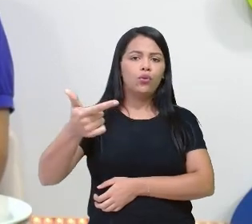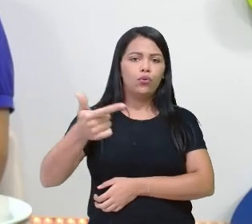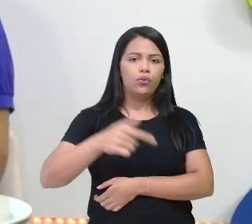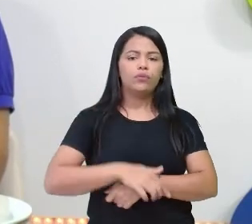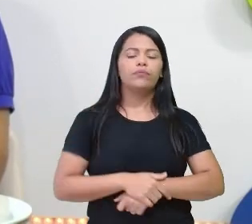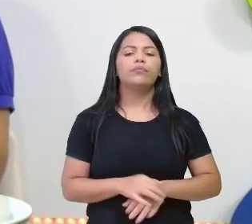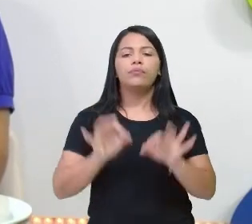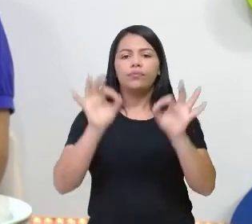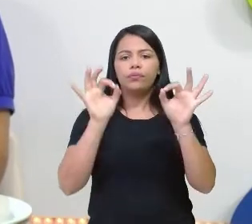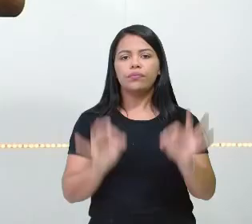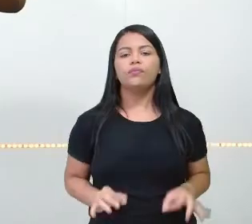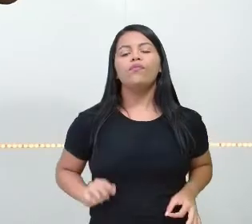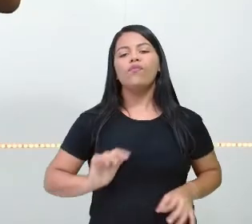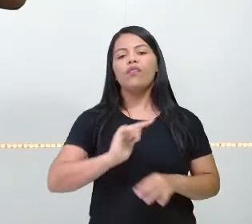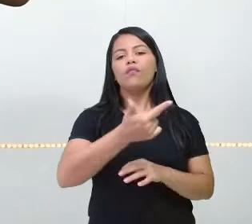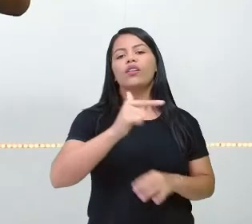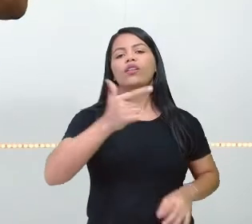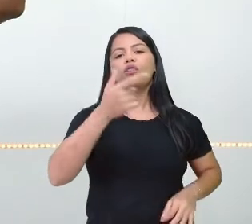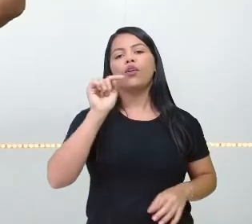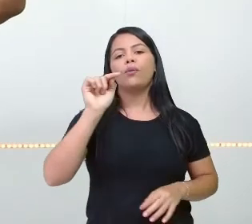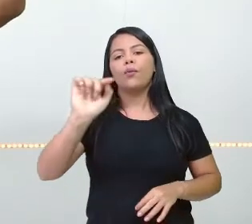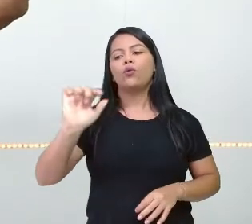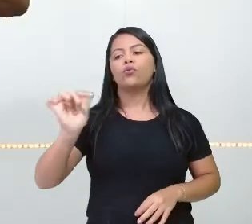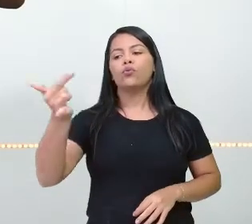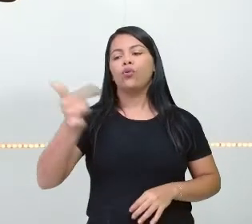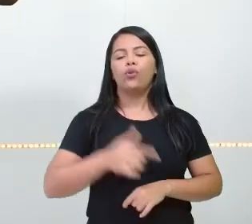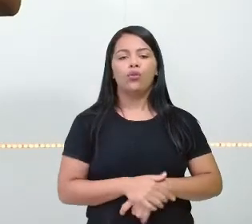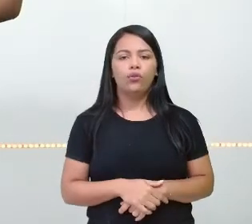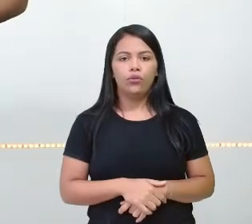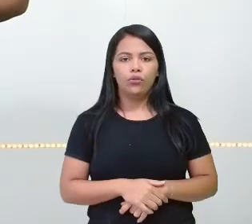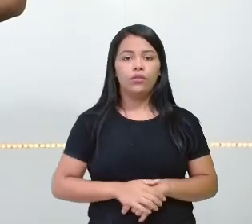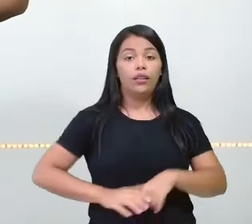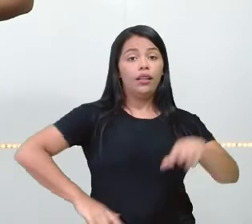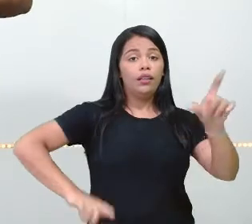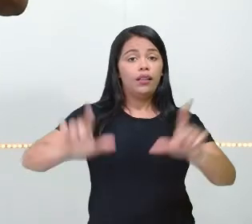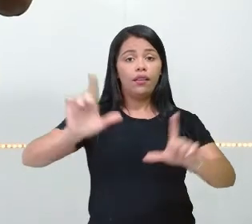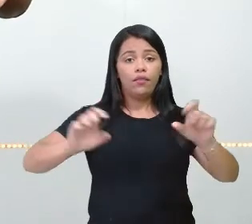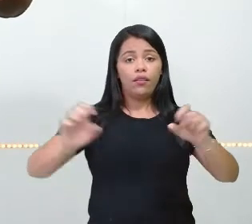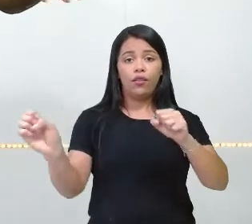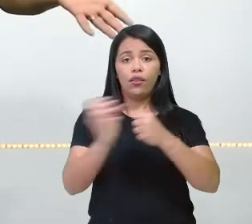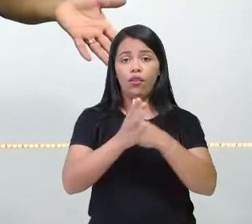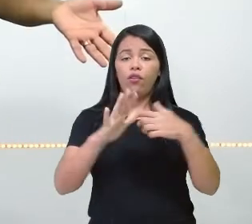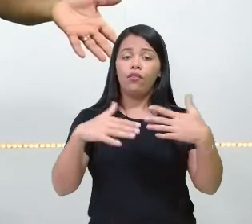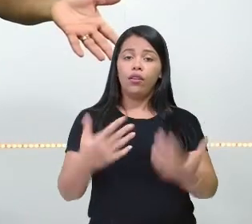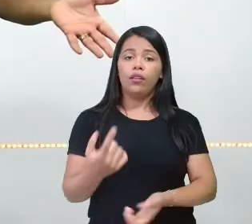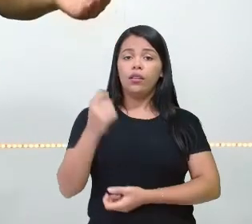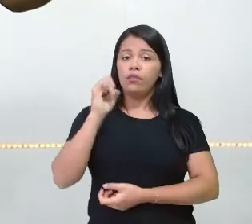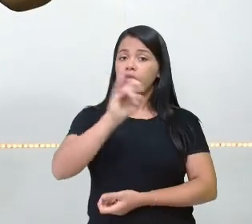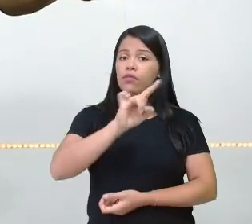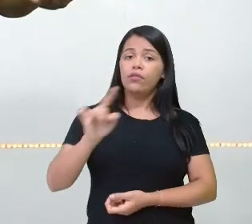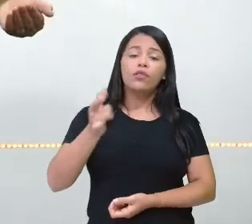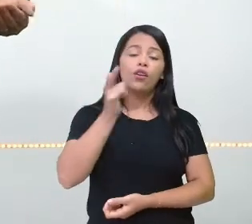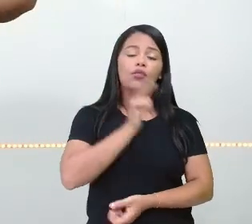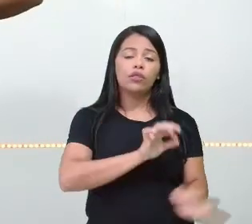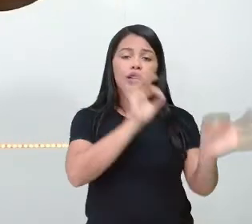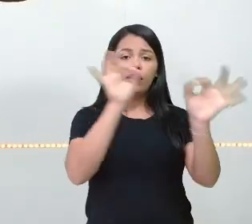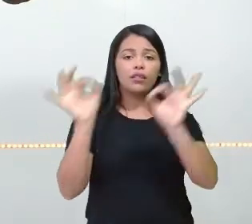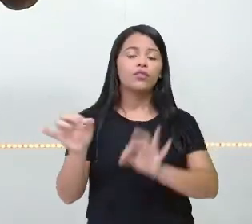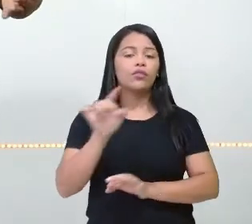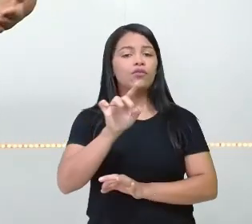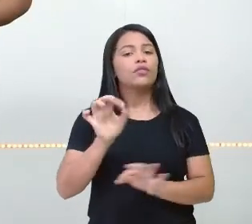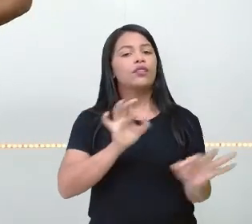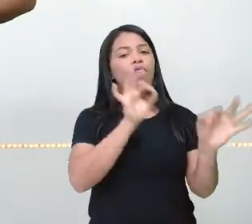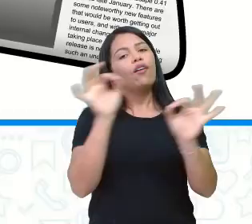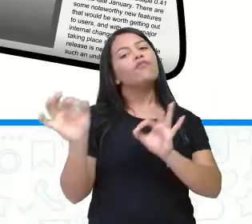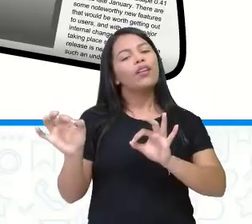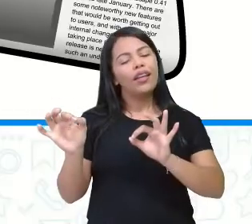dizendo ali que é isso mesmo. 22.2 da TV Nova. Então, olha, se você está me assistindo, você está vendo aí o